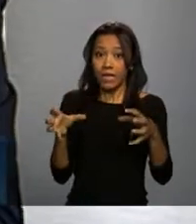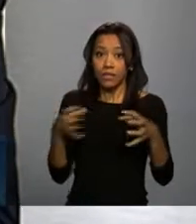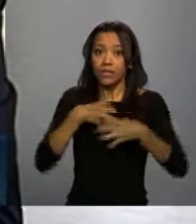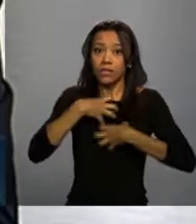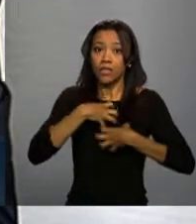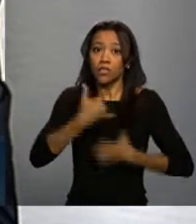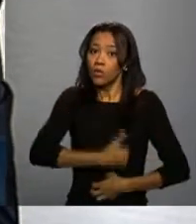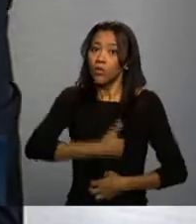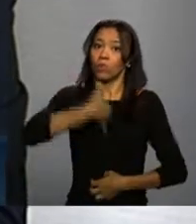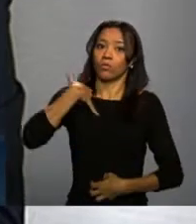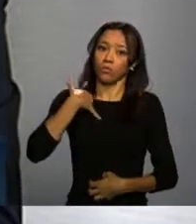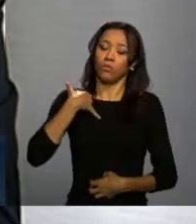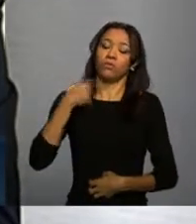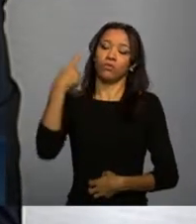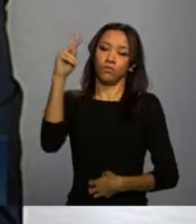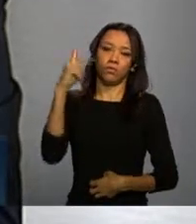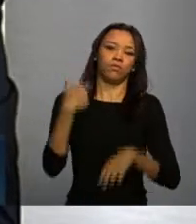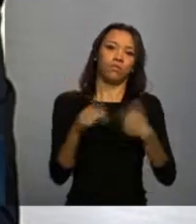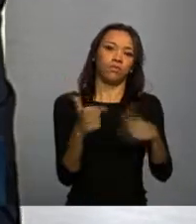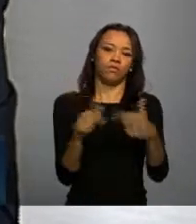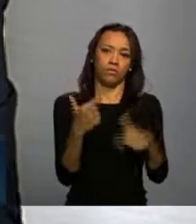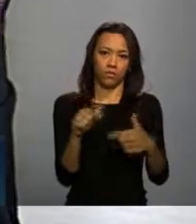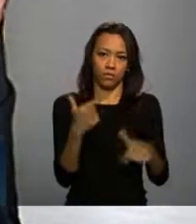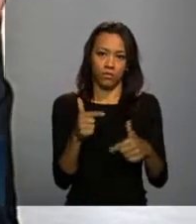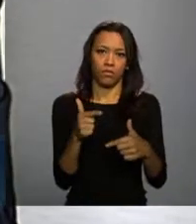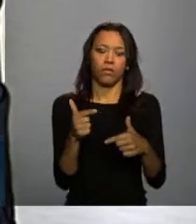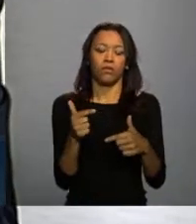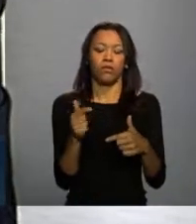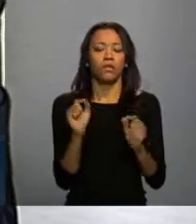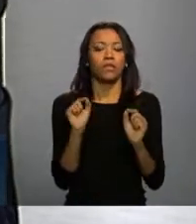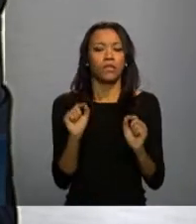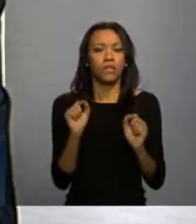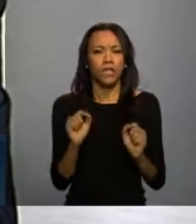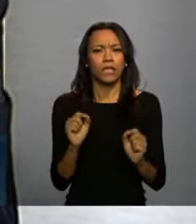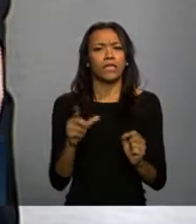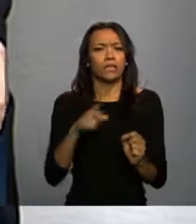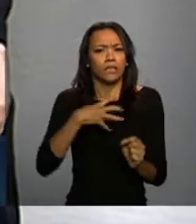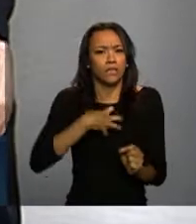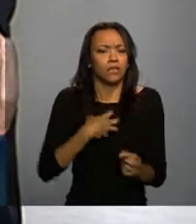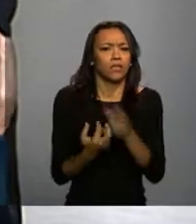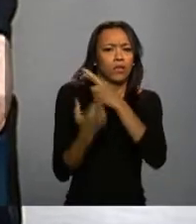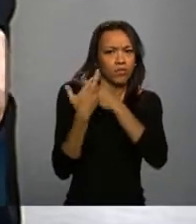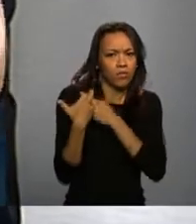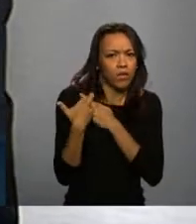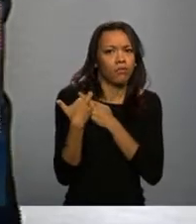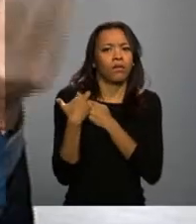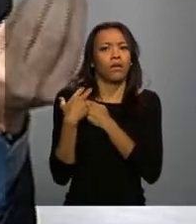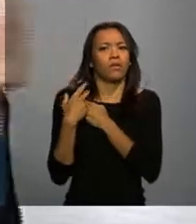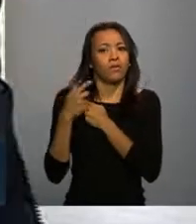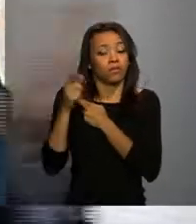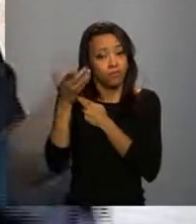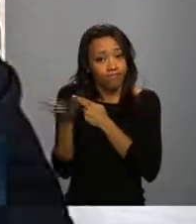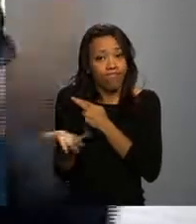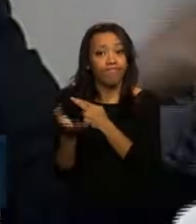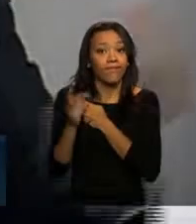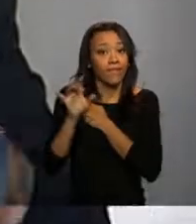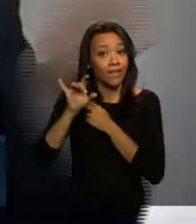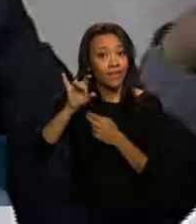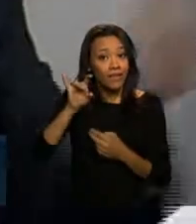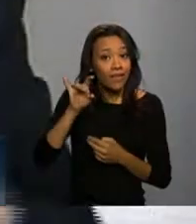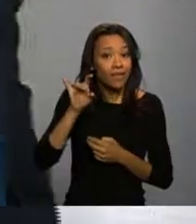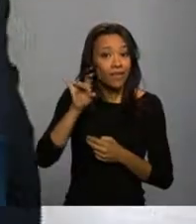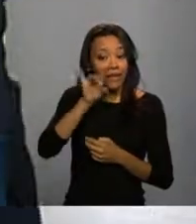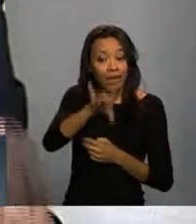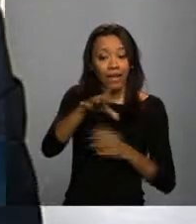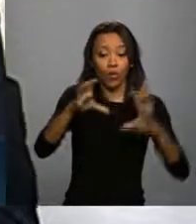orgulho nacional, de tanta deferência, de tanta responsabilidade, que levam cada um por seu